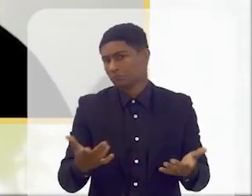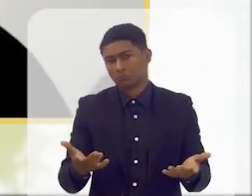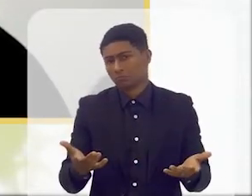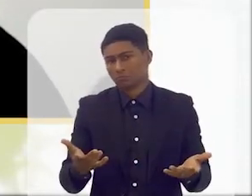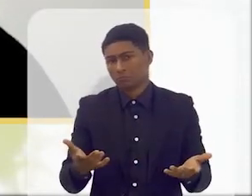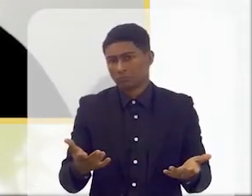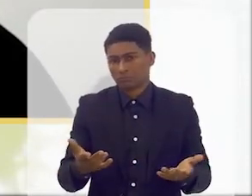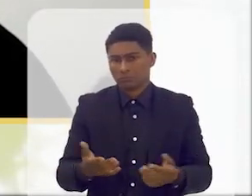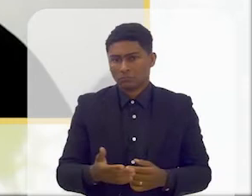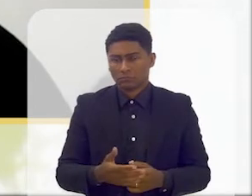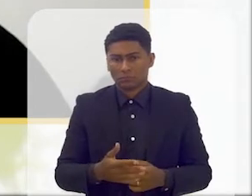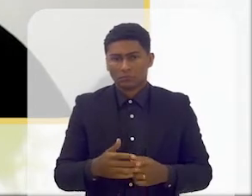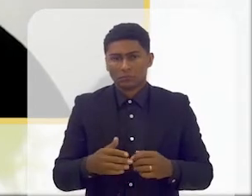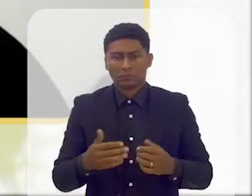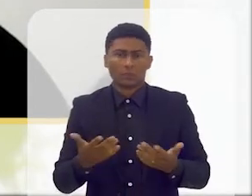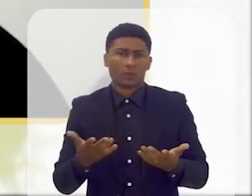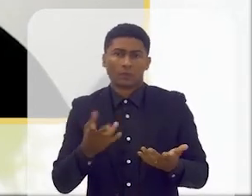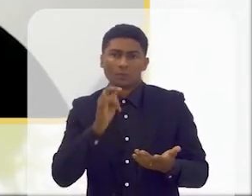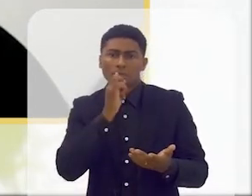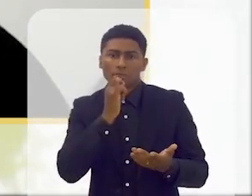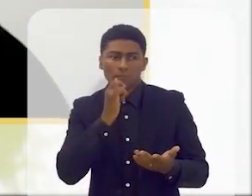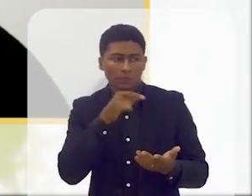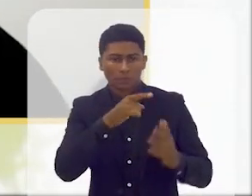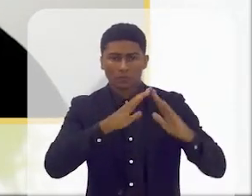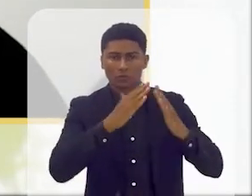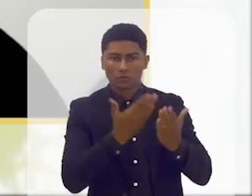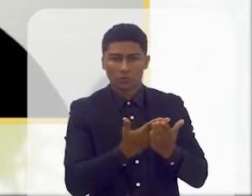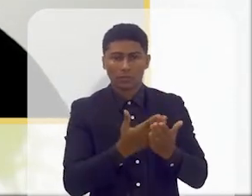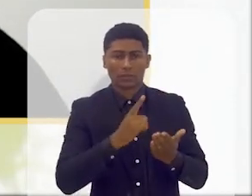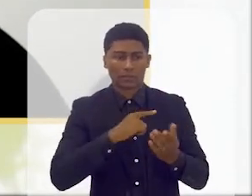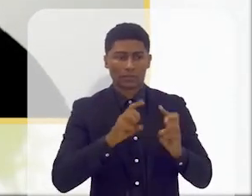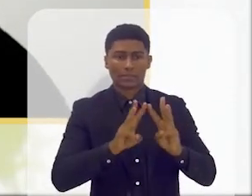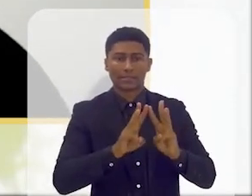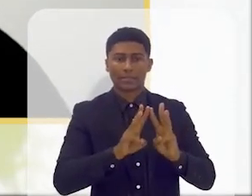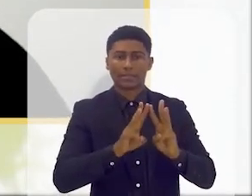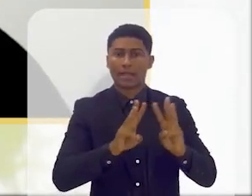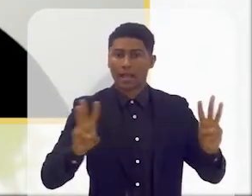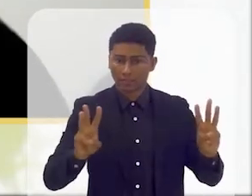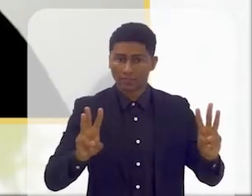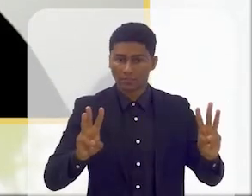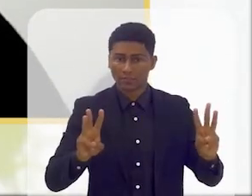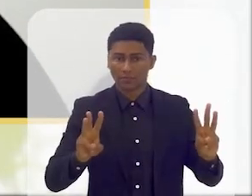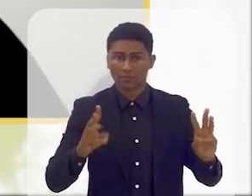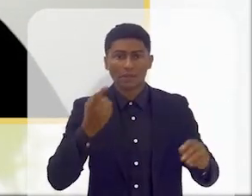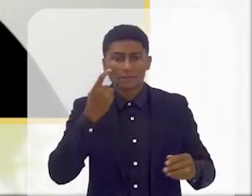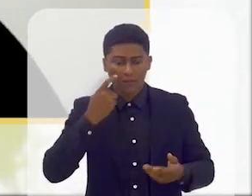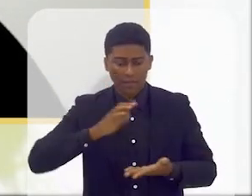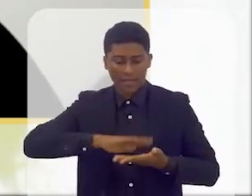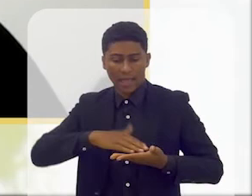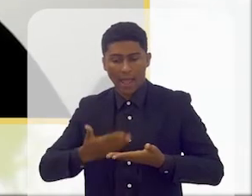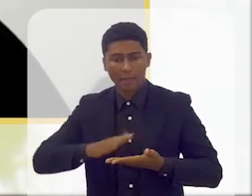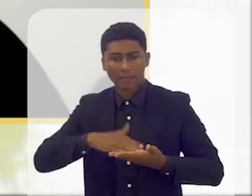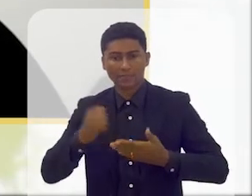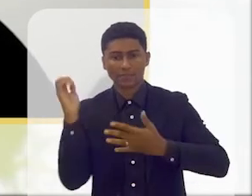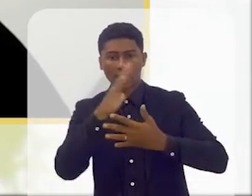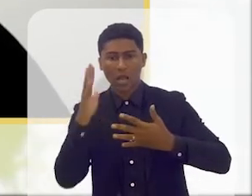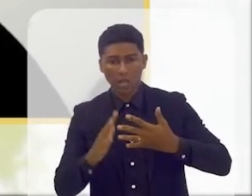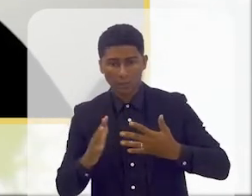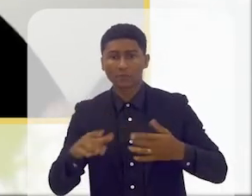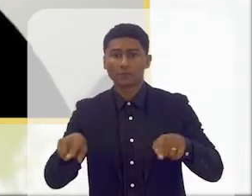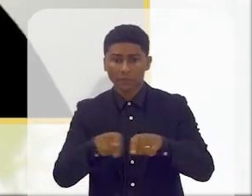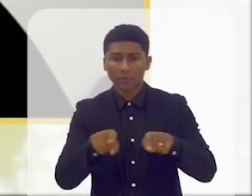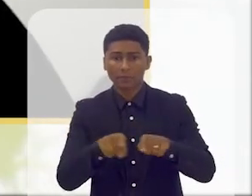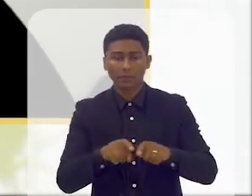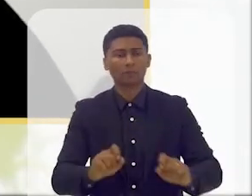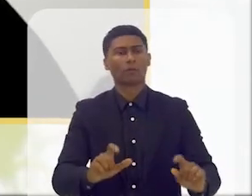conjunto de site, da escola ter o seu site, com os seus códigos, que é onde está o intérprete de Libras.